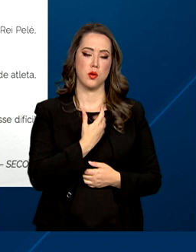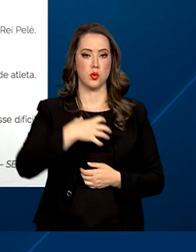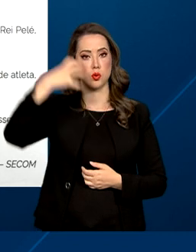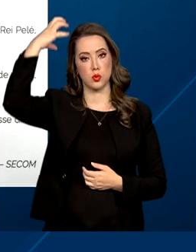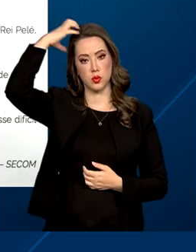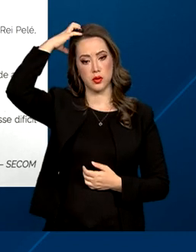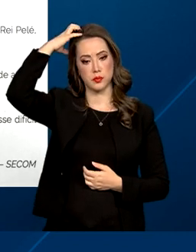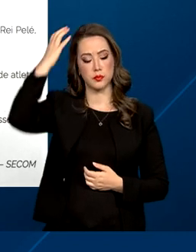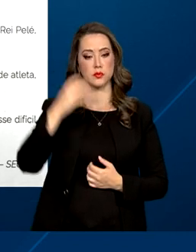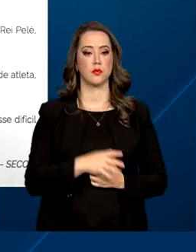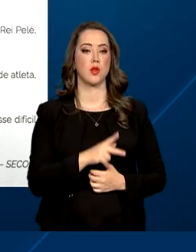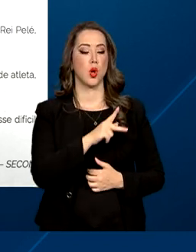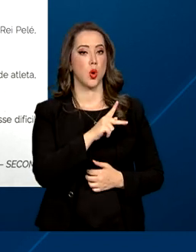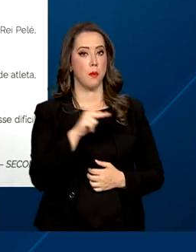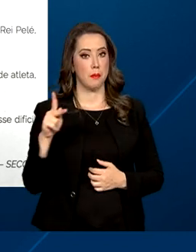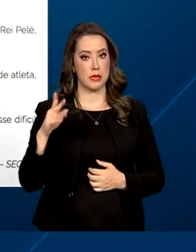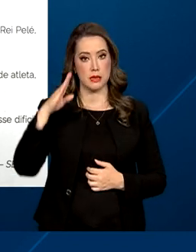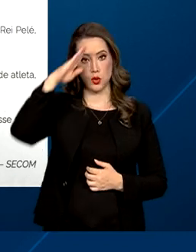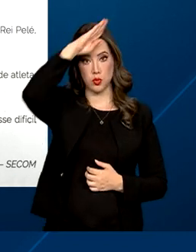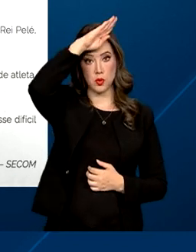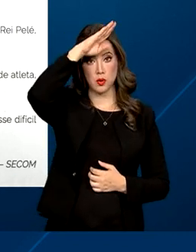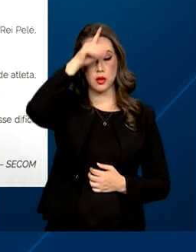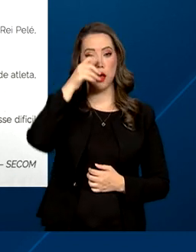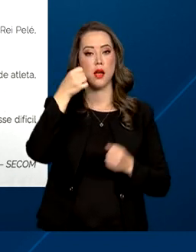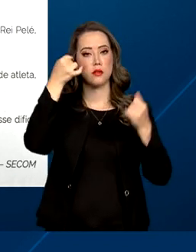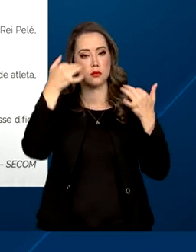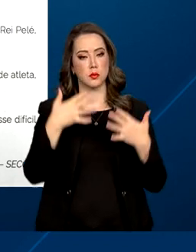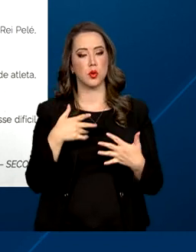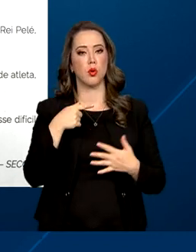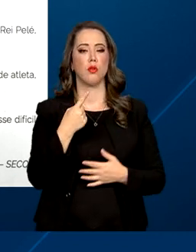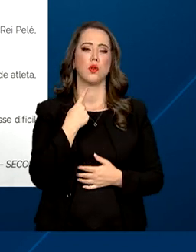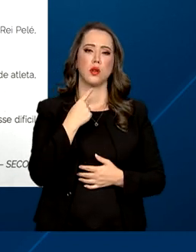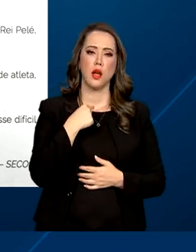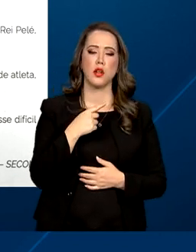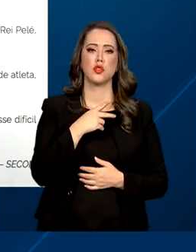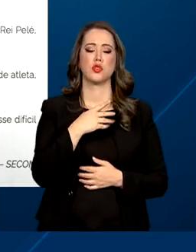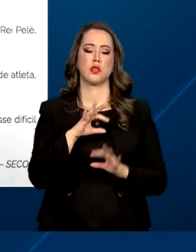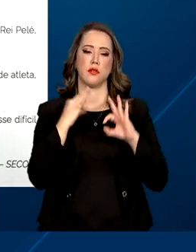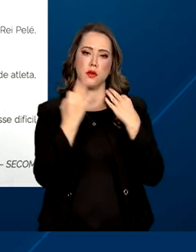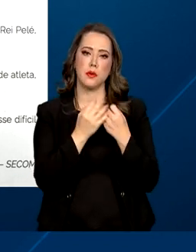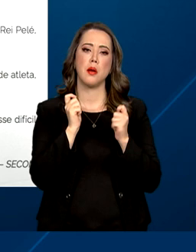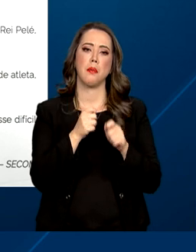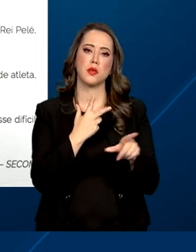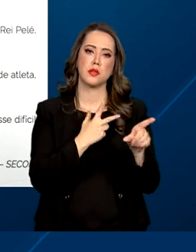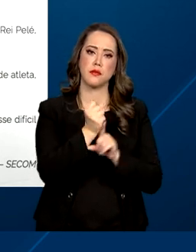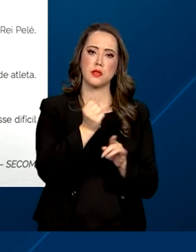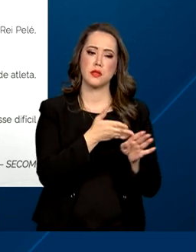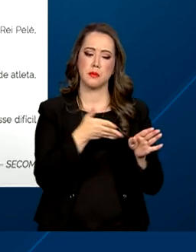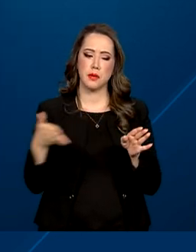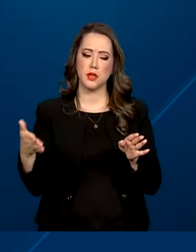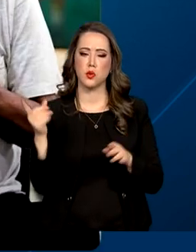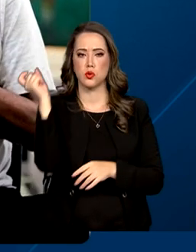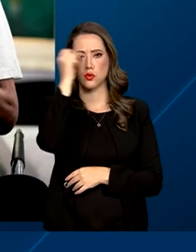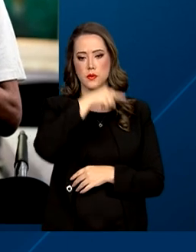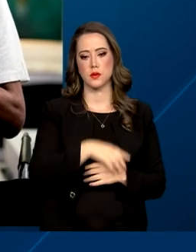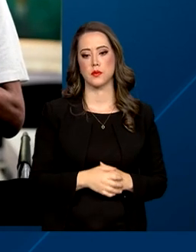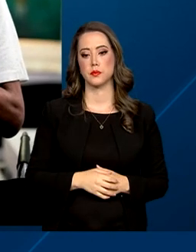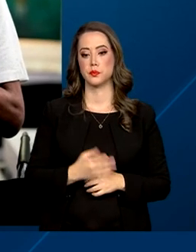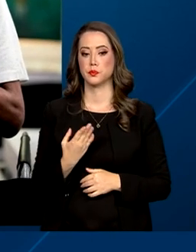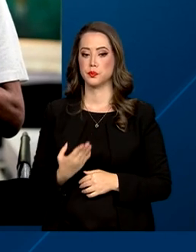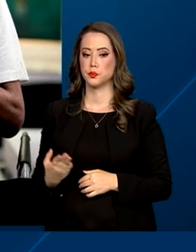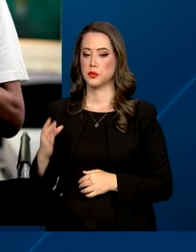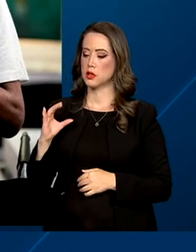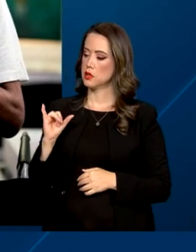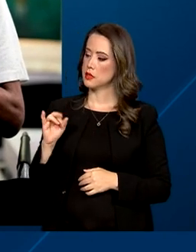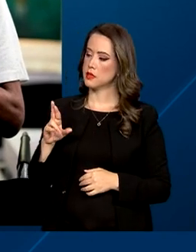presidente Jair Bolsonaro desejou que a família tenha forças para superar este momento difícil. Ciro Nogueira, ministro